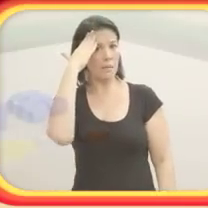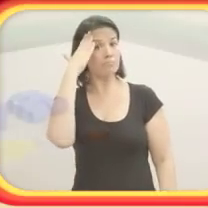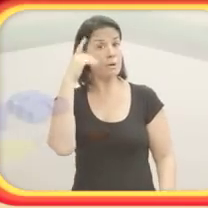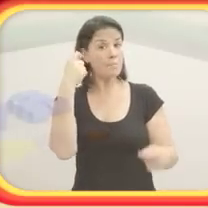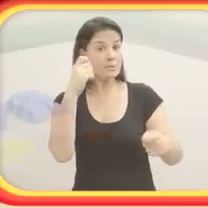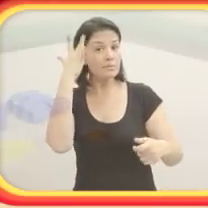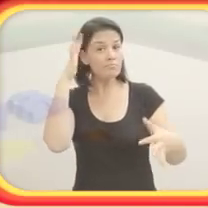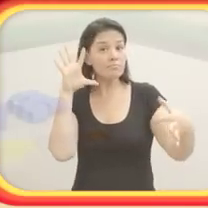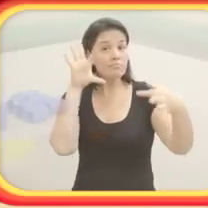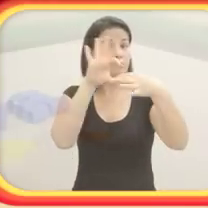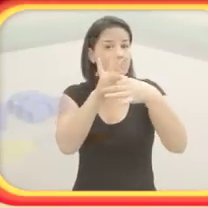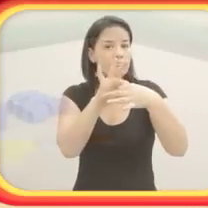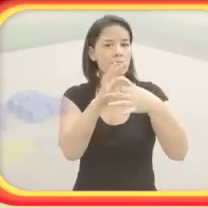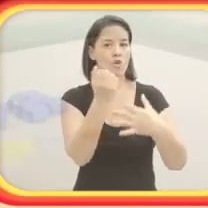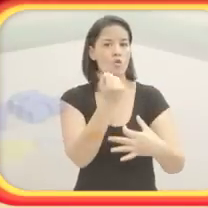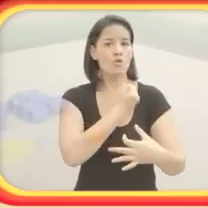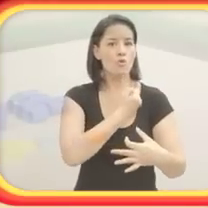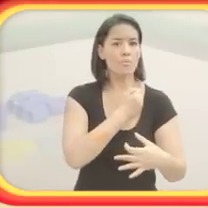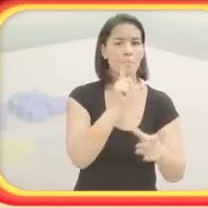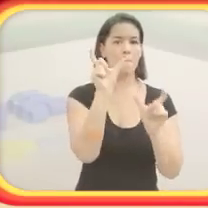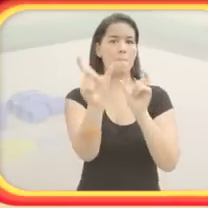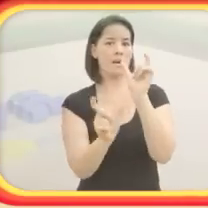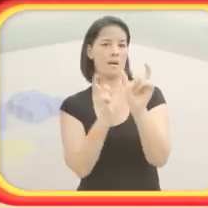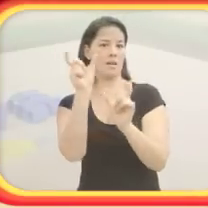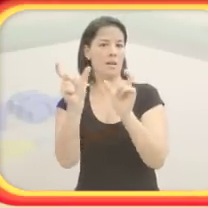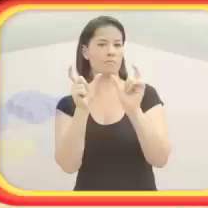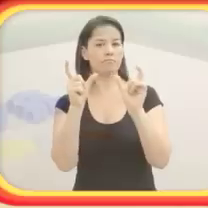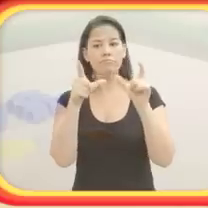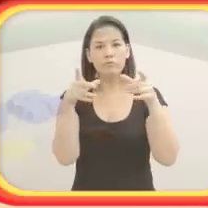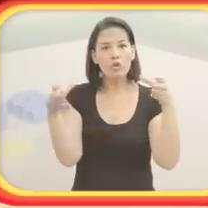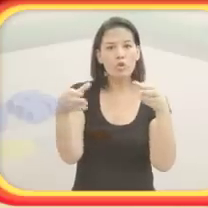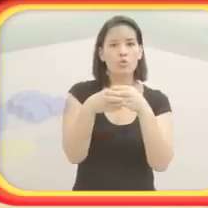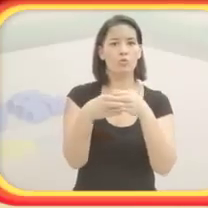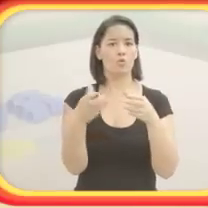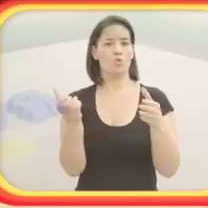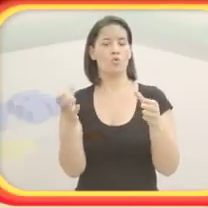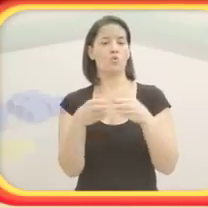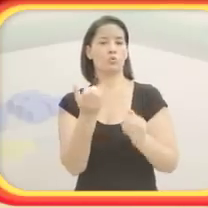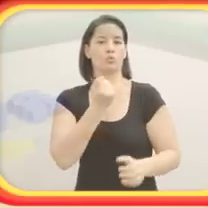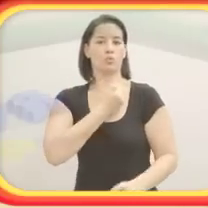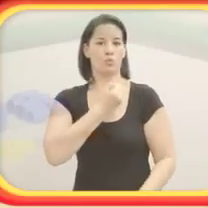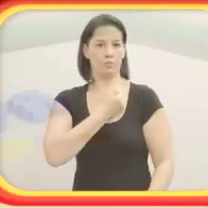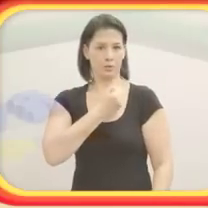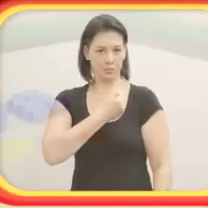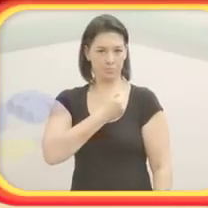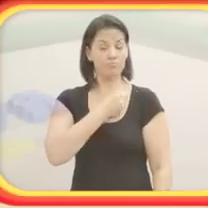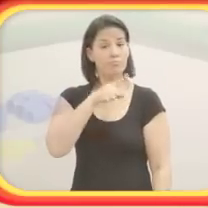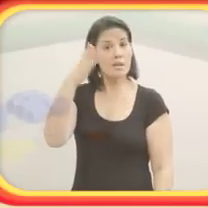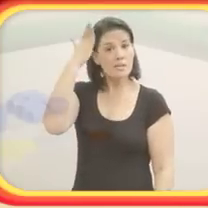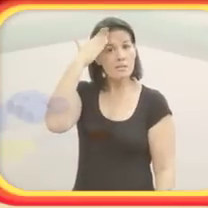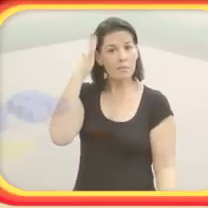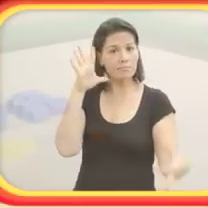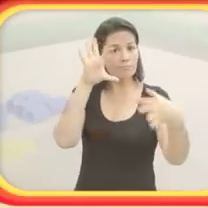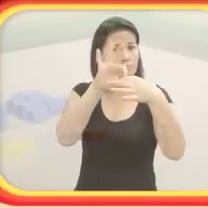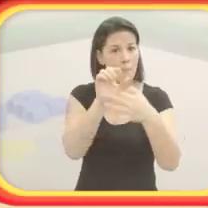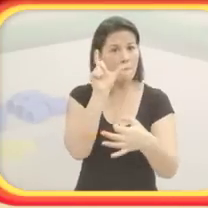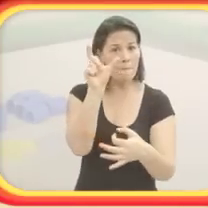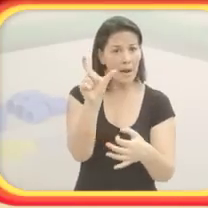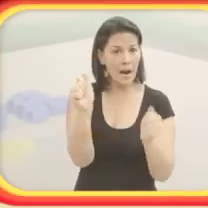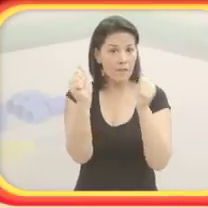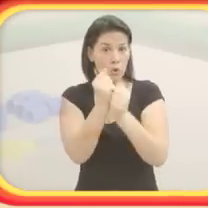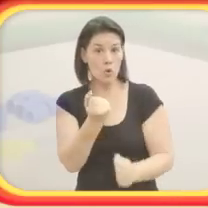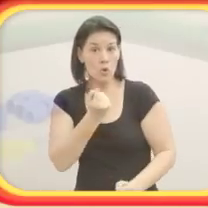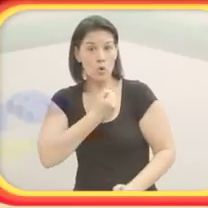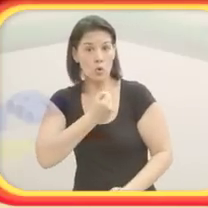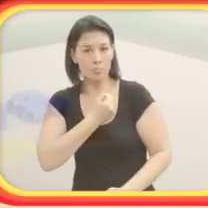Bom, ela precisa relacionar cada palavra a um elemento do conjunto. Então, ela precisa relacionar a palavra